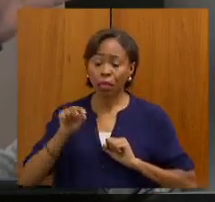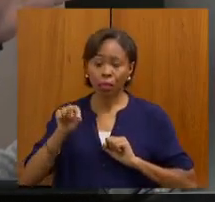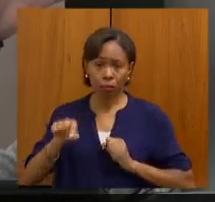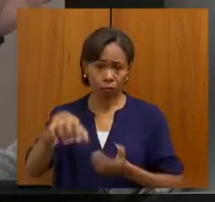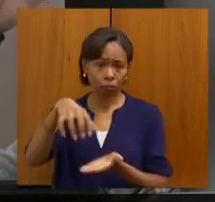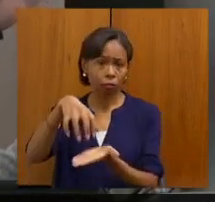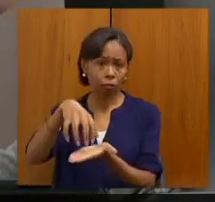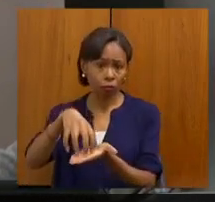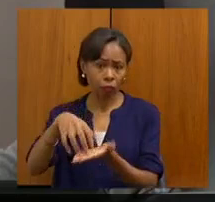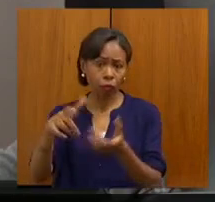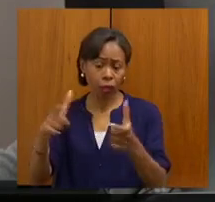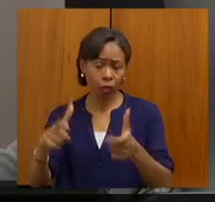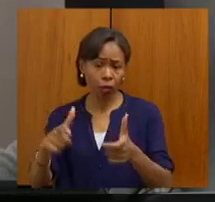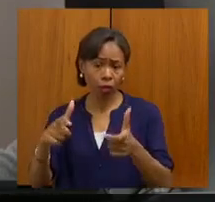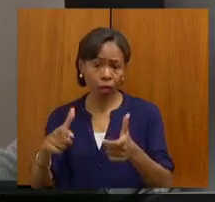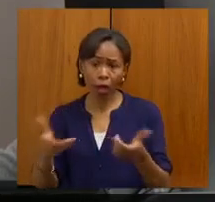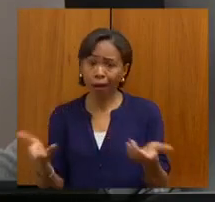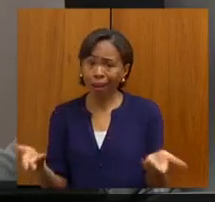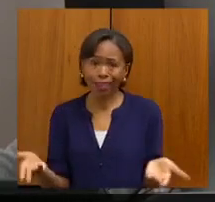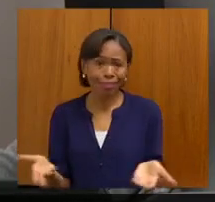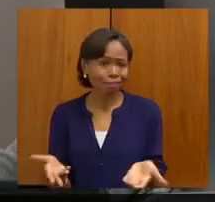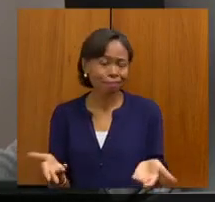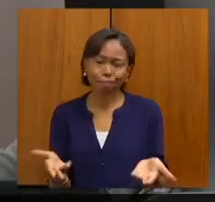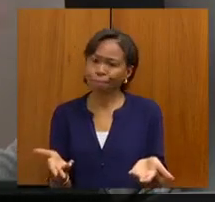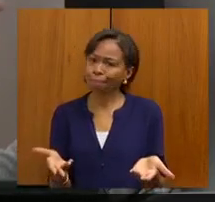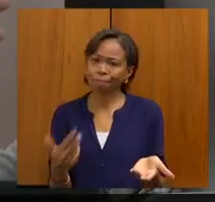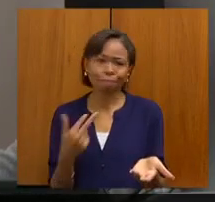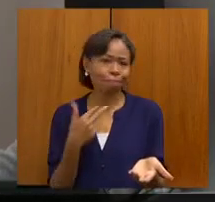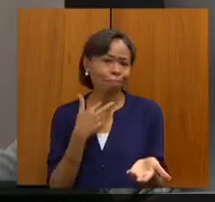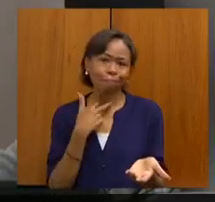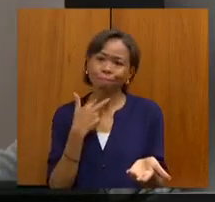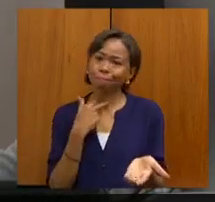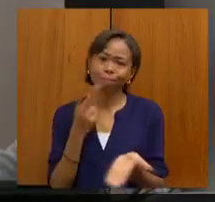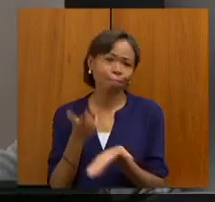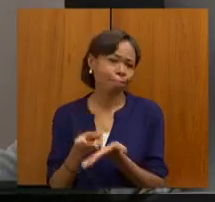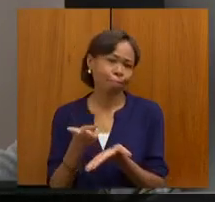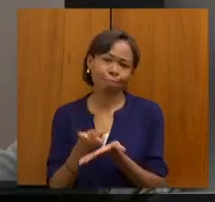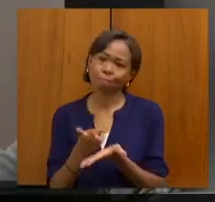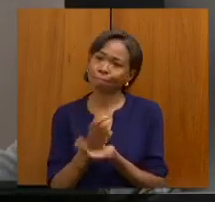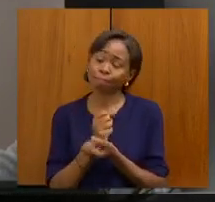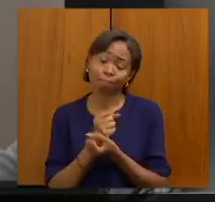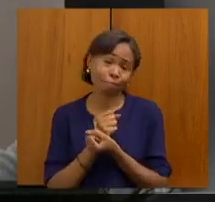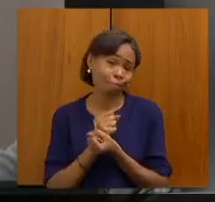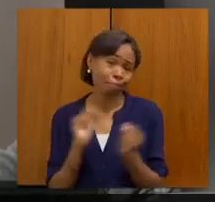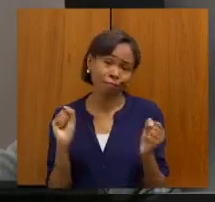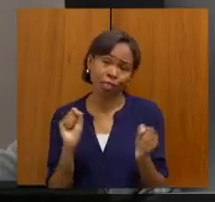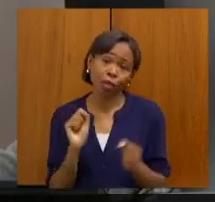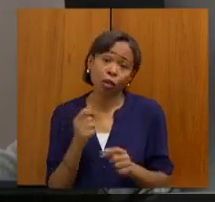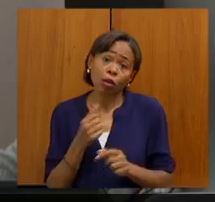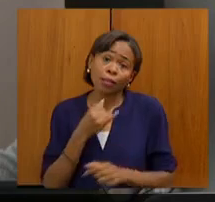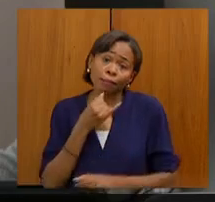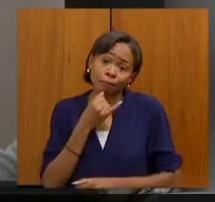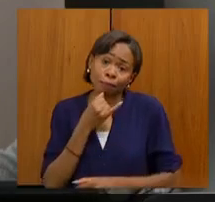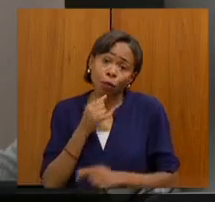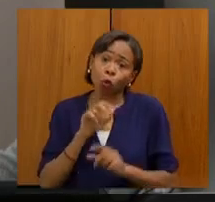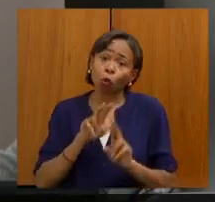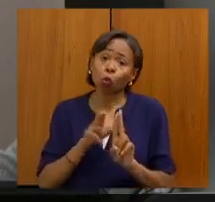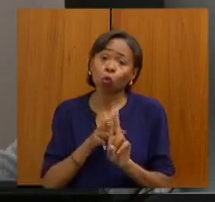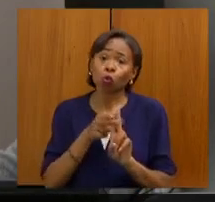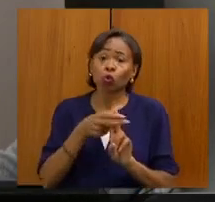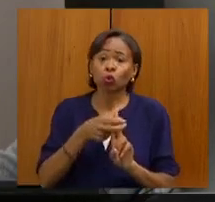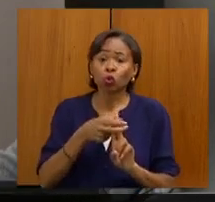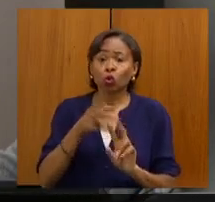montadas, não têm mais condições de permanecerem, porque, infelizmente, o SUS cortou o financiamento dos